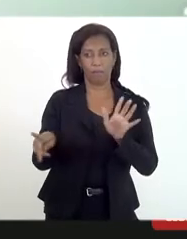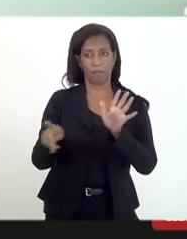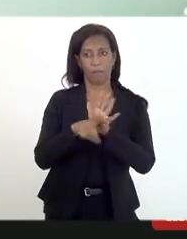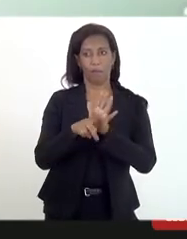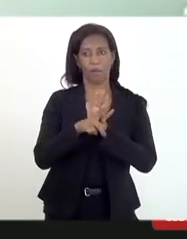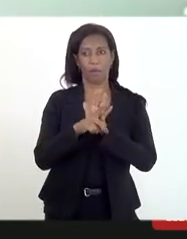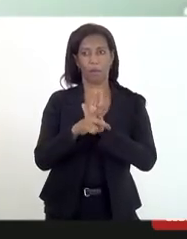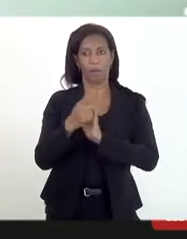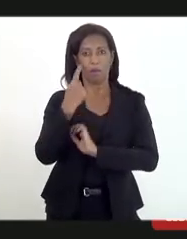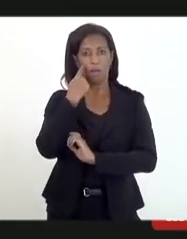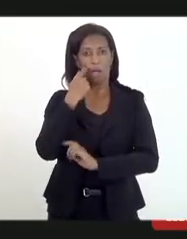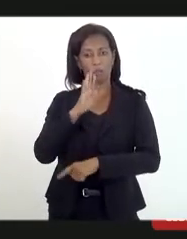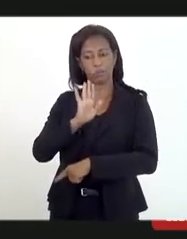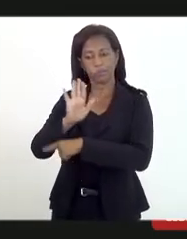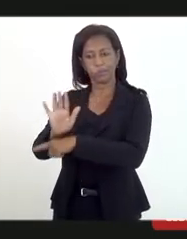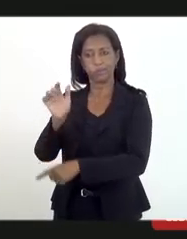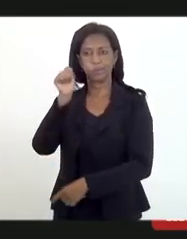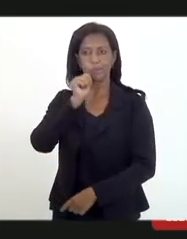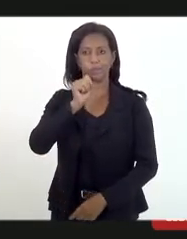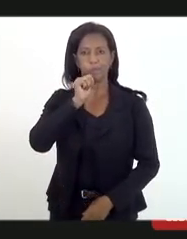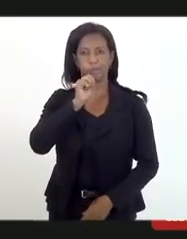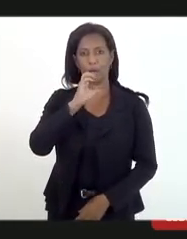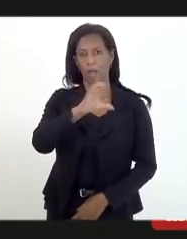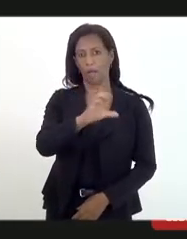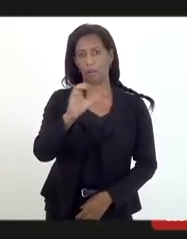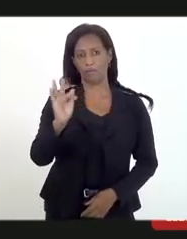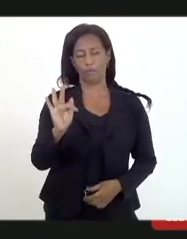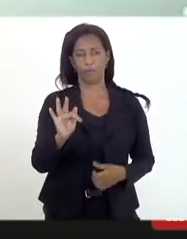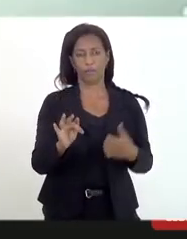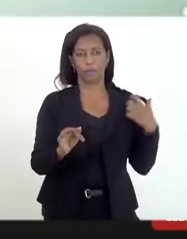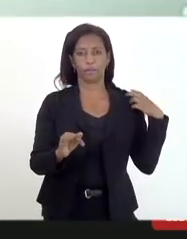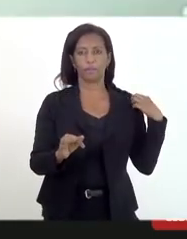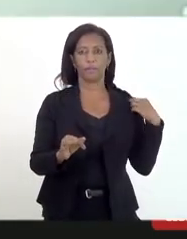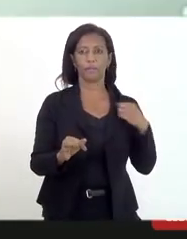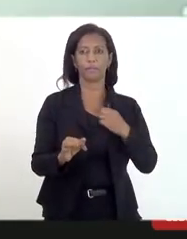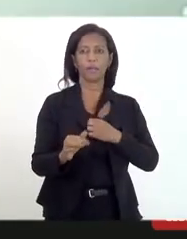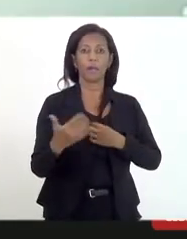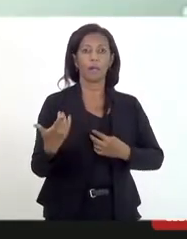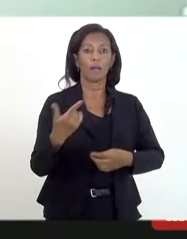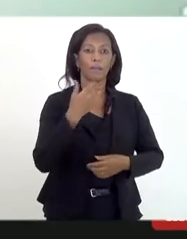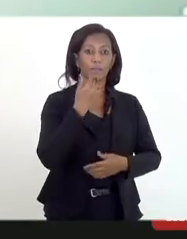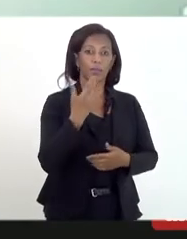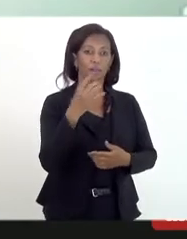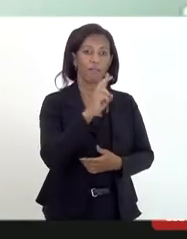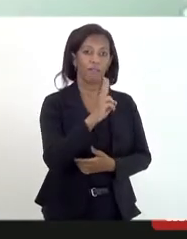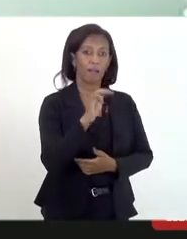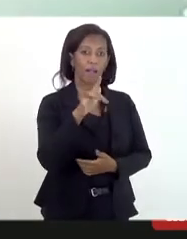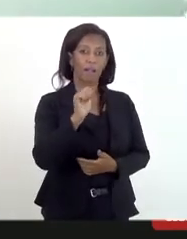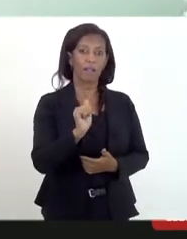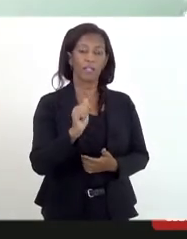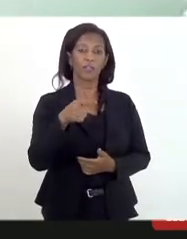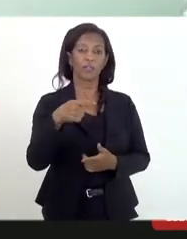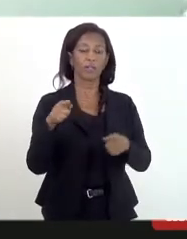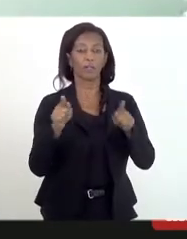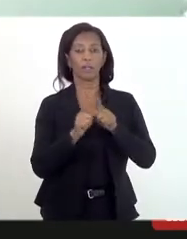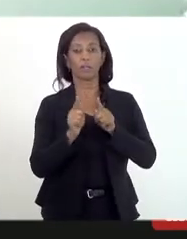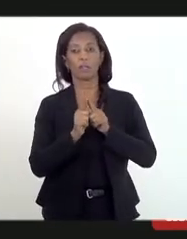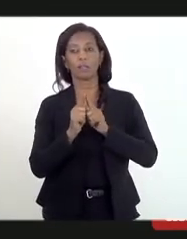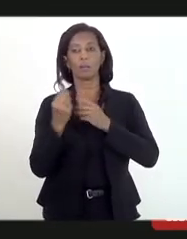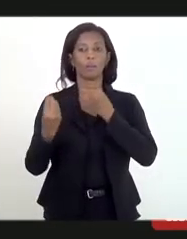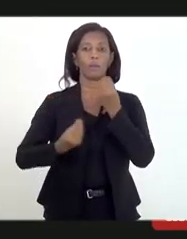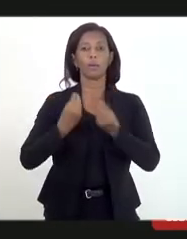de Atendimento à Mulher do município de Cabo Frio. A indicação da doutora Valesca é, sobretudo, por uma